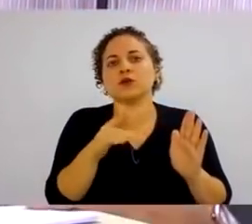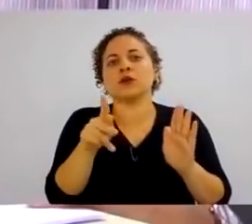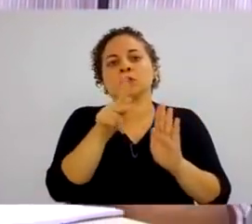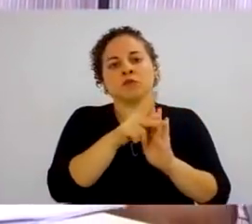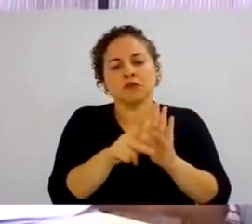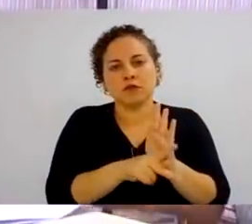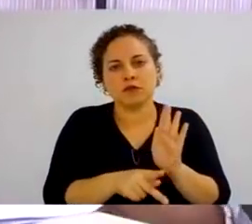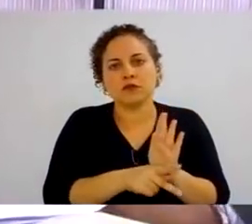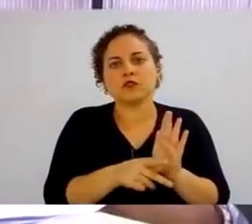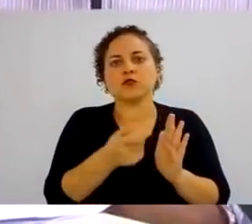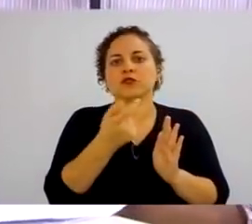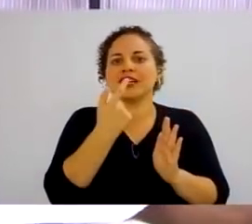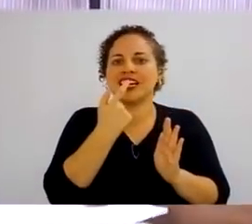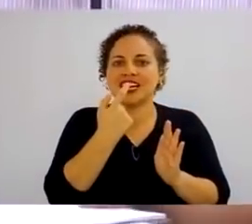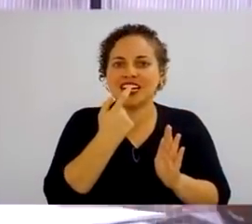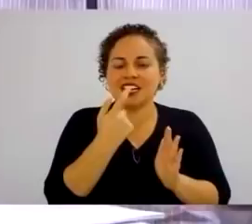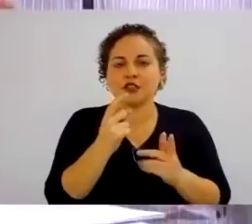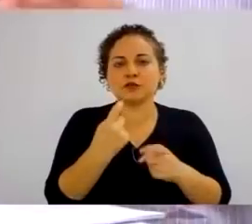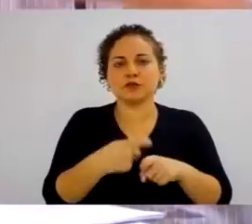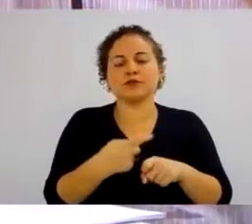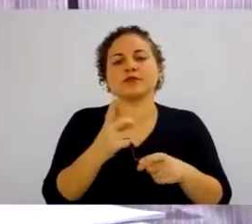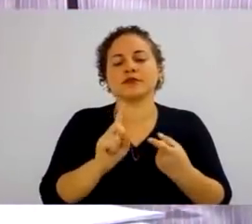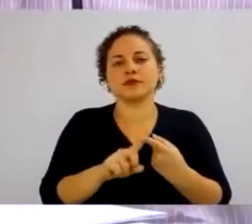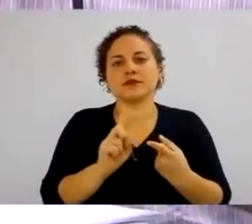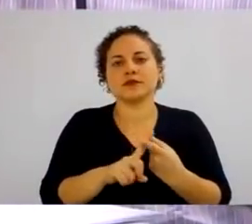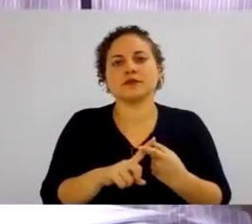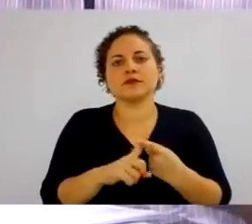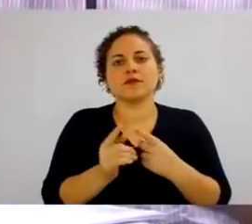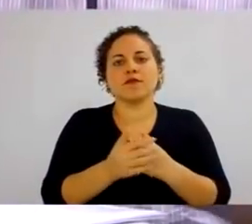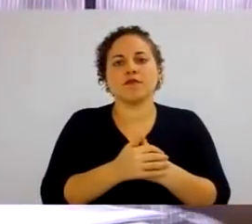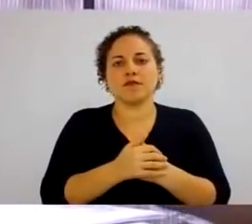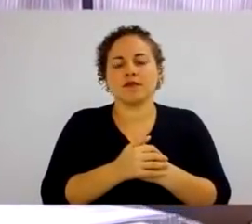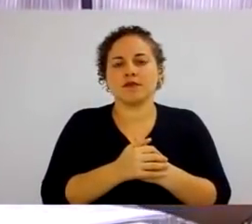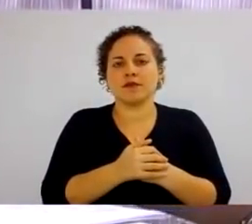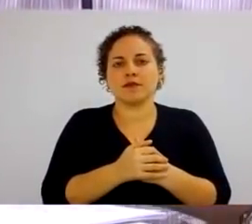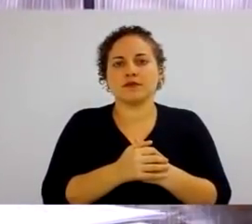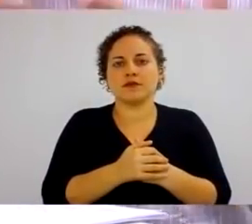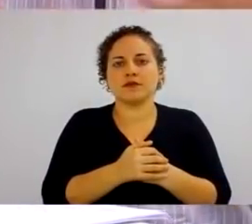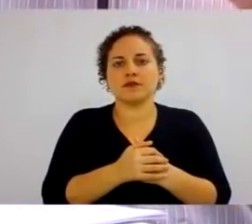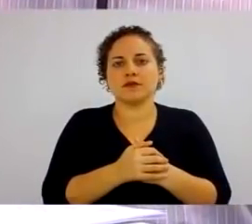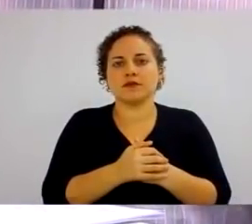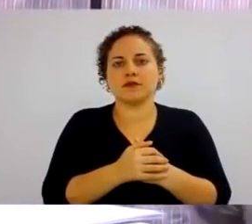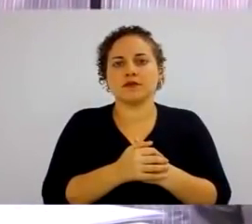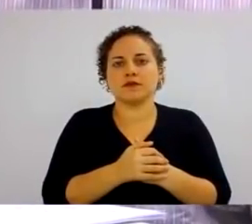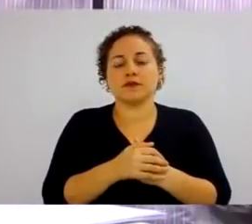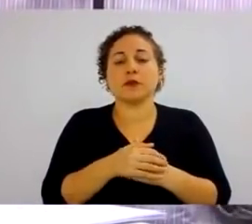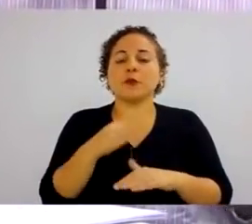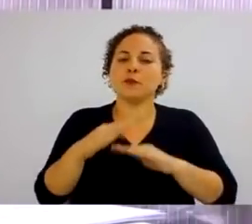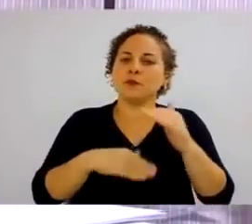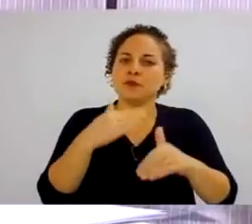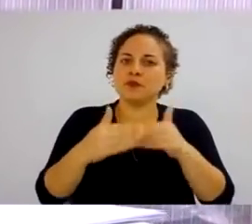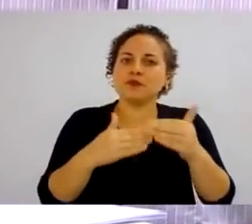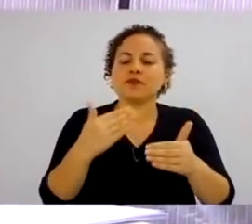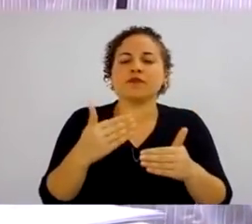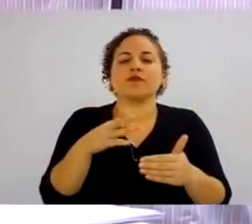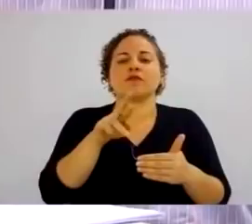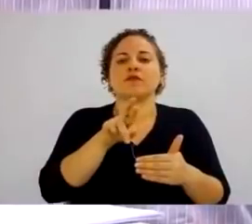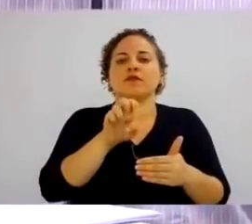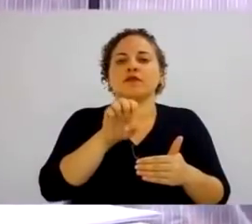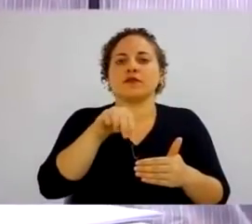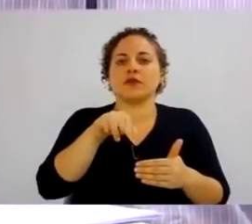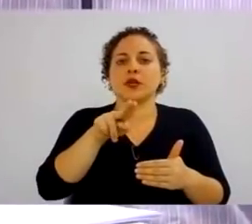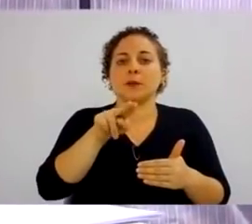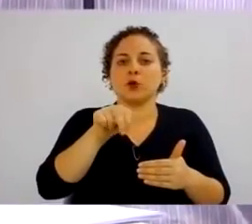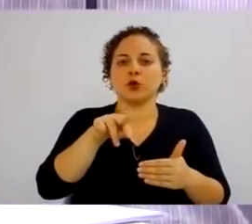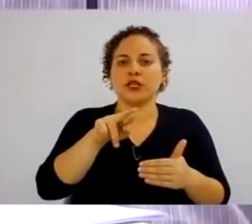é um salário indireto. E quando a gente fala de toda remuneração, de todo o processo de remuneração, a gente fala